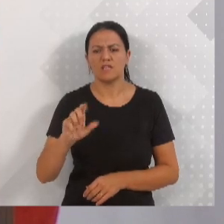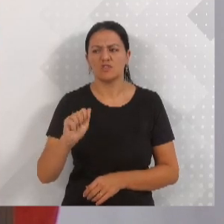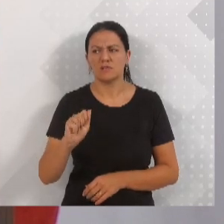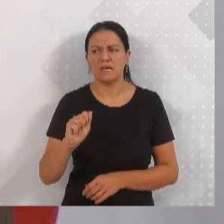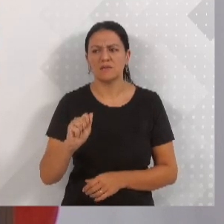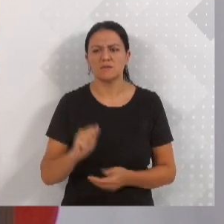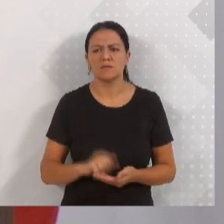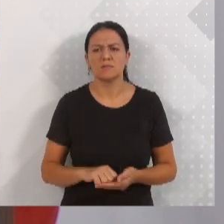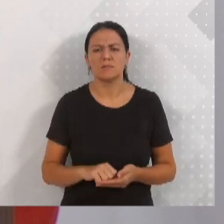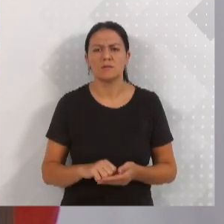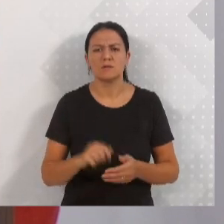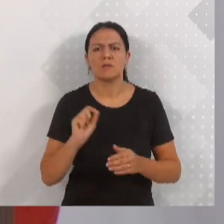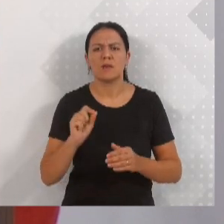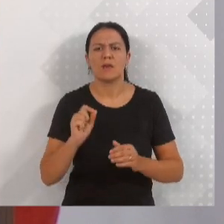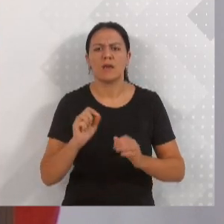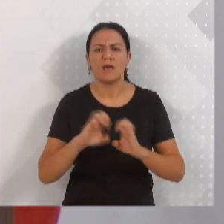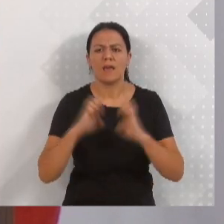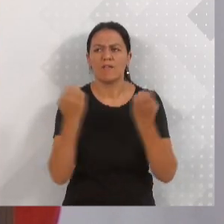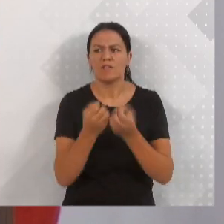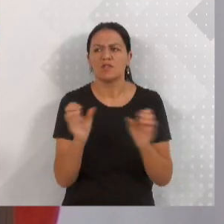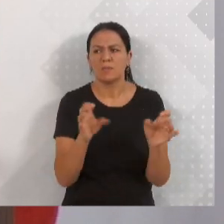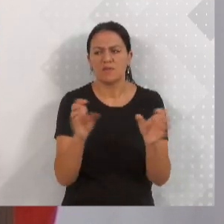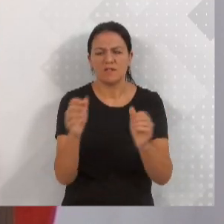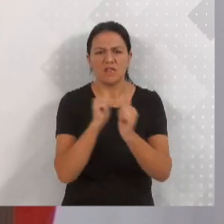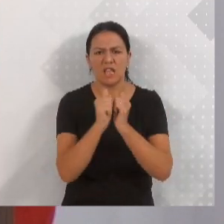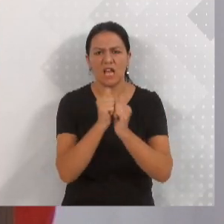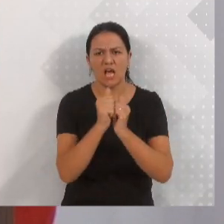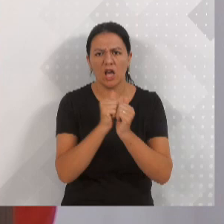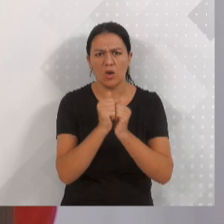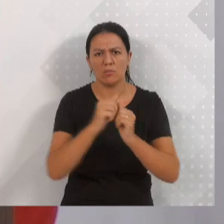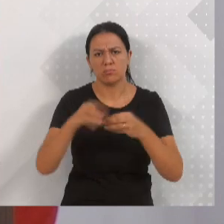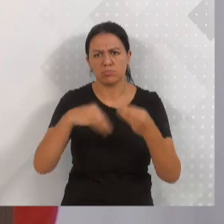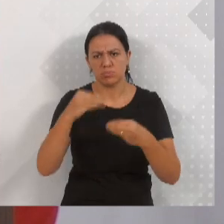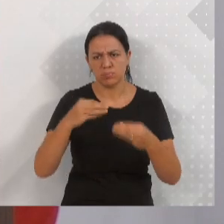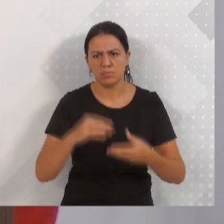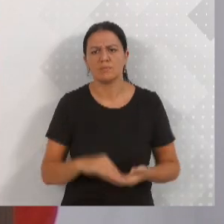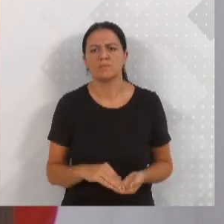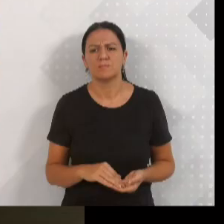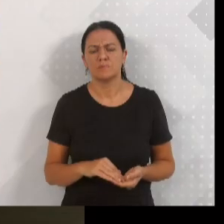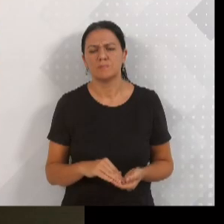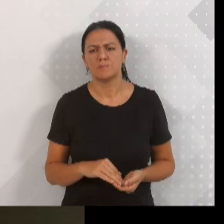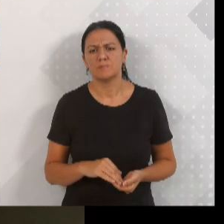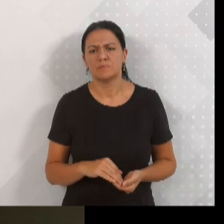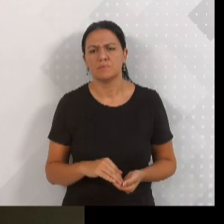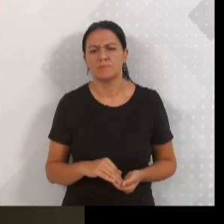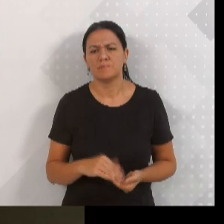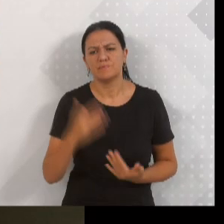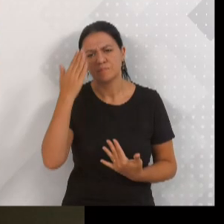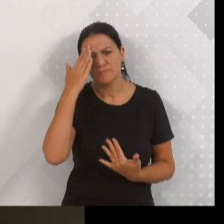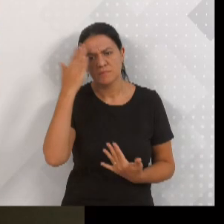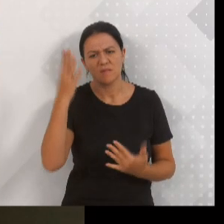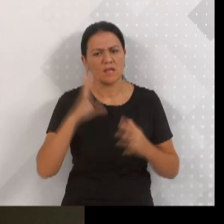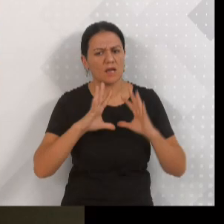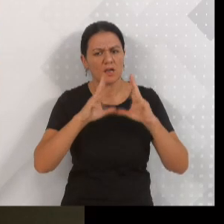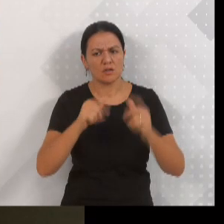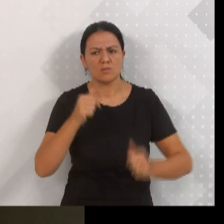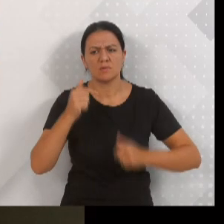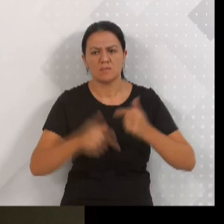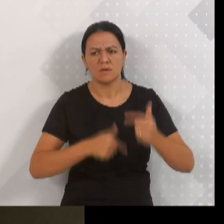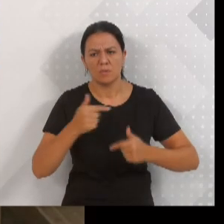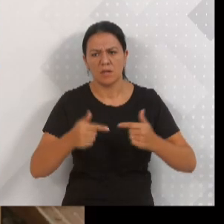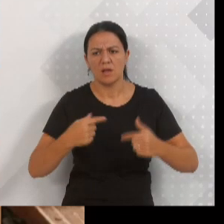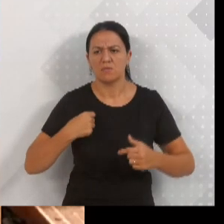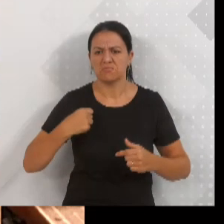o lucro, mas nós vamos trazer aqui na próxima semana quando estiver pronto. Tem foto aí, Nery? Agradecer a todos que trabalharam voluntariamente.